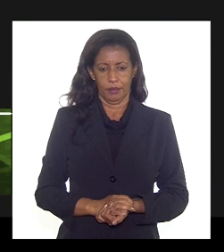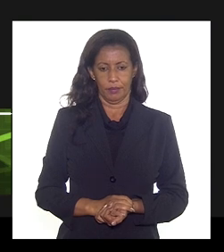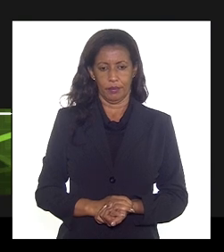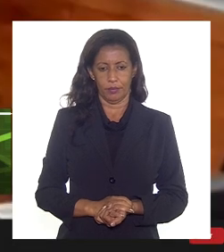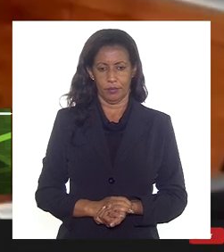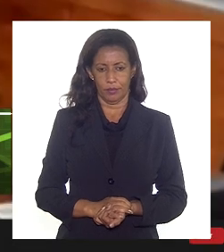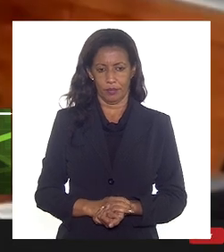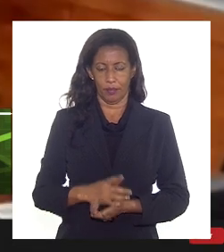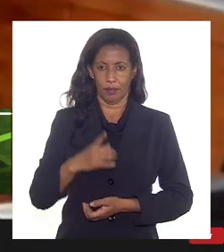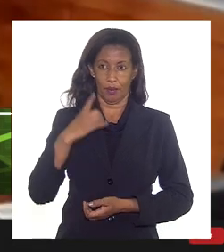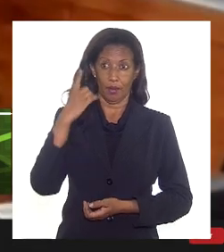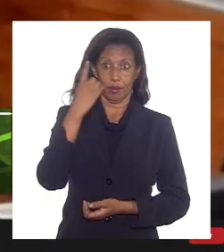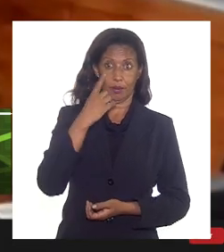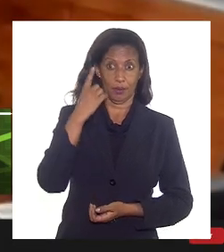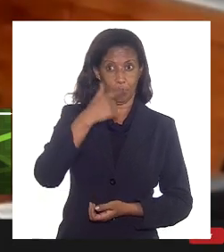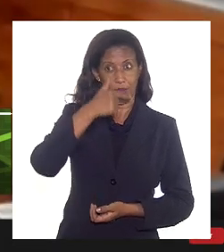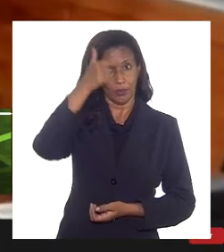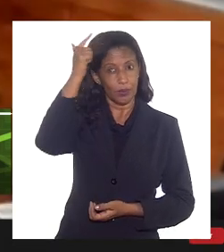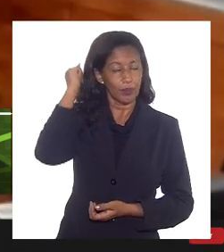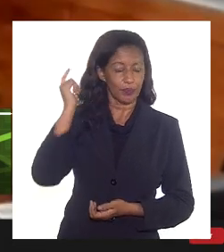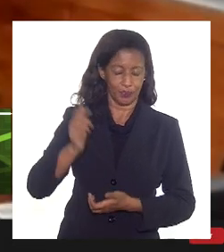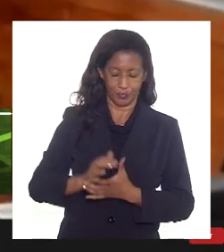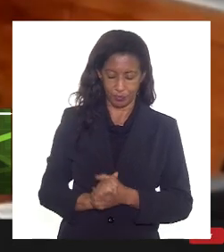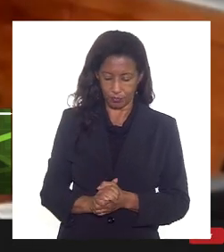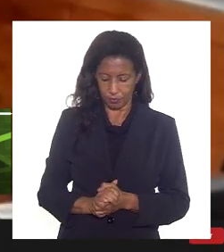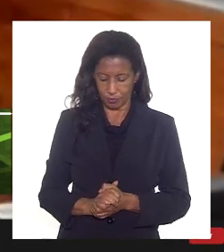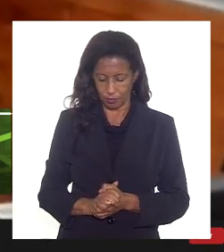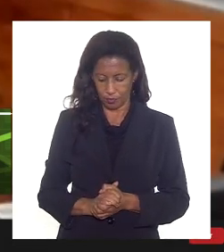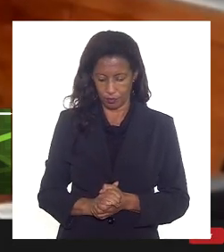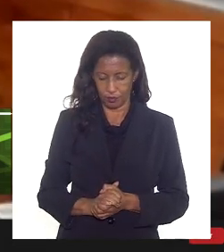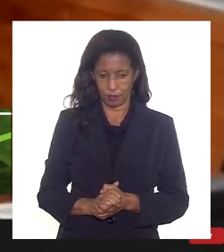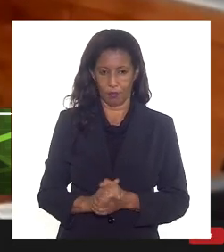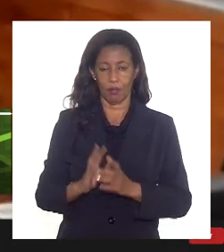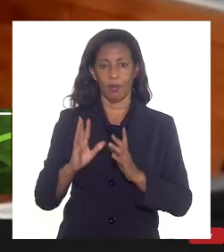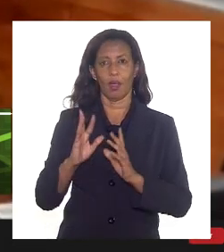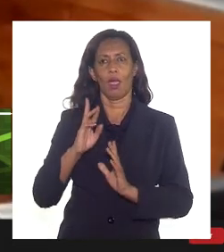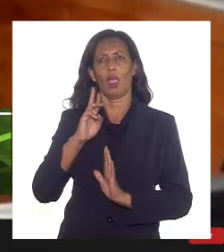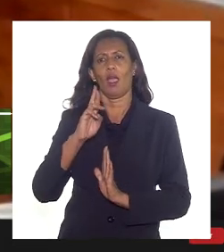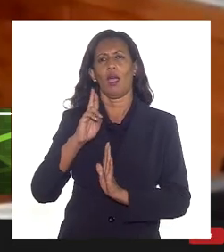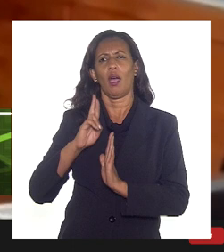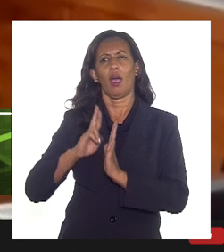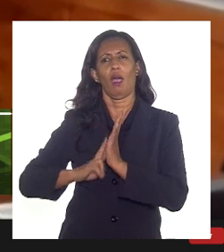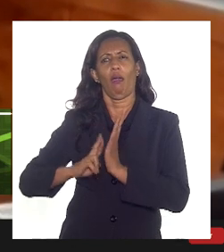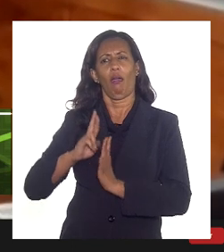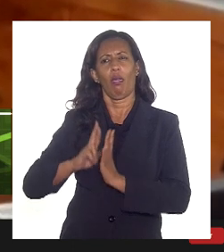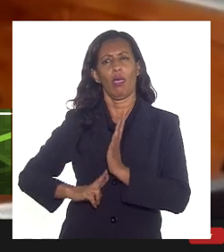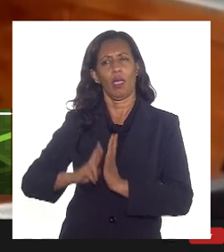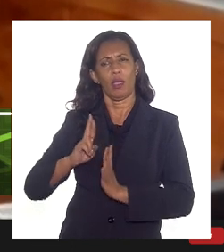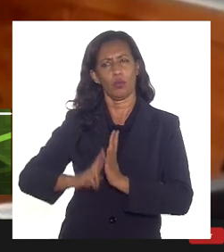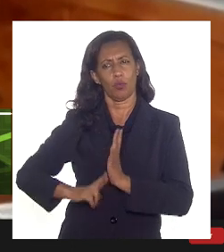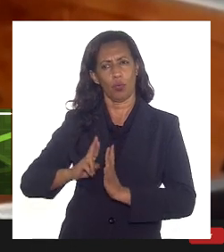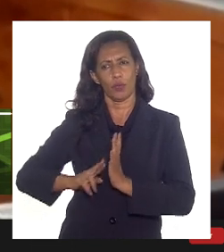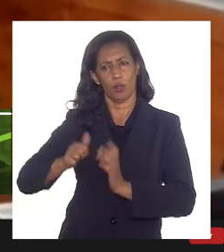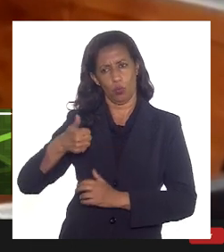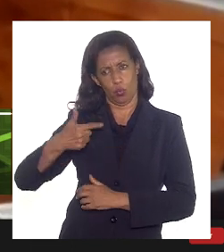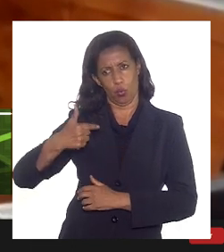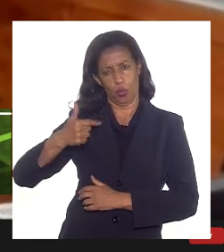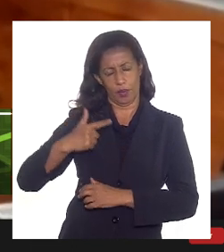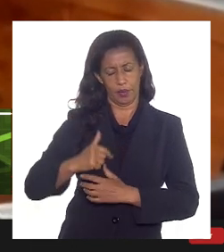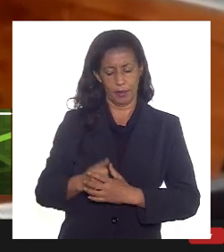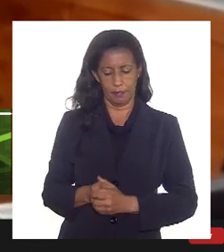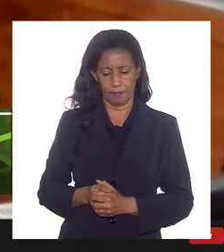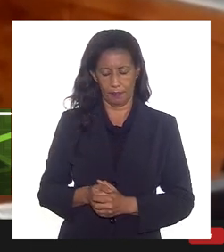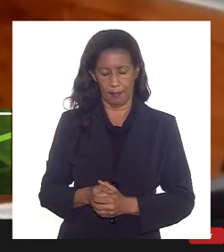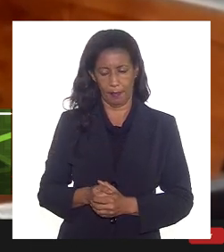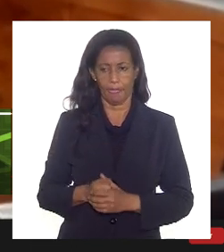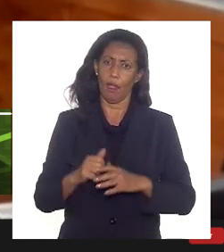deputado Luiz Paulo, o critério, a resolução da ANP, a resolução 12, ela pode